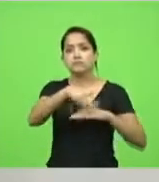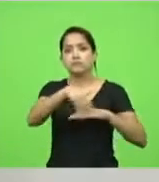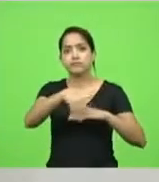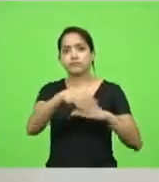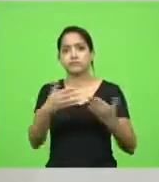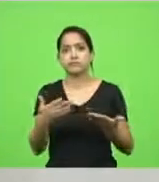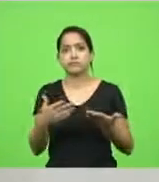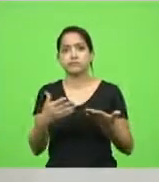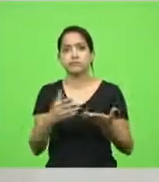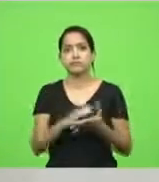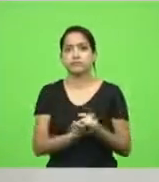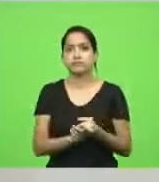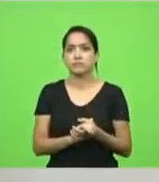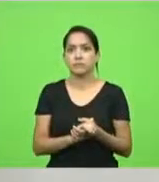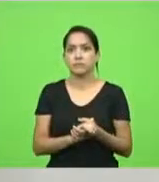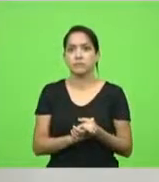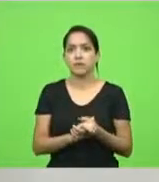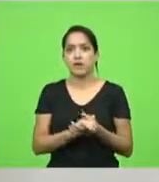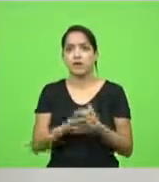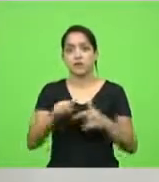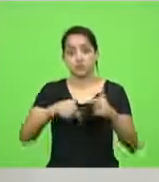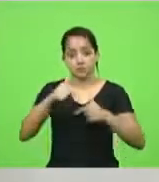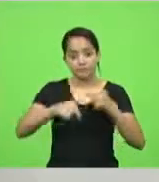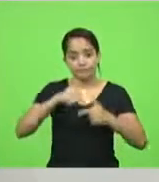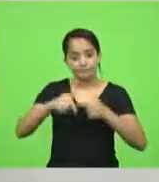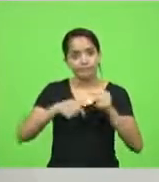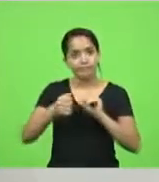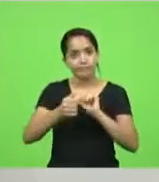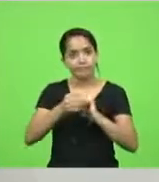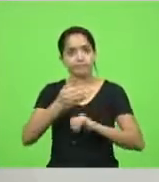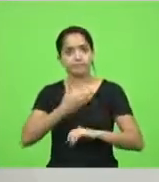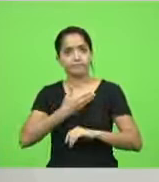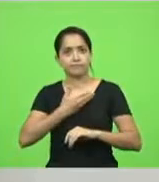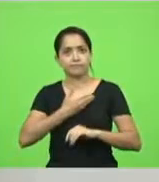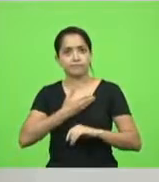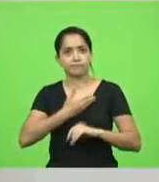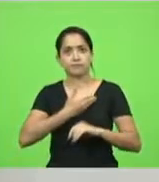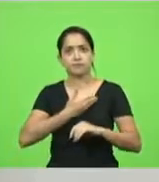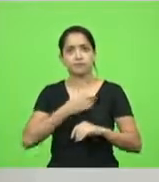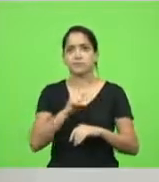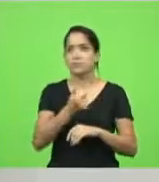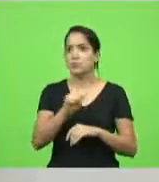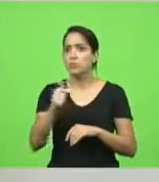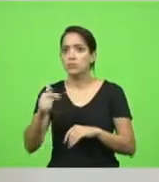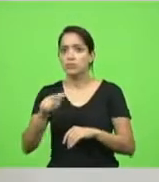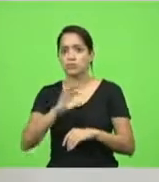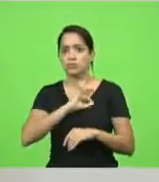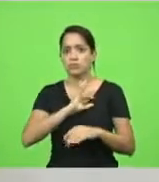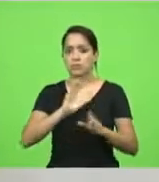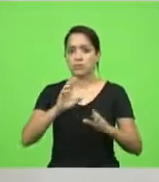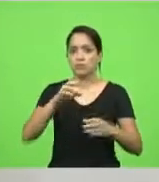Corto na minha carne, os meus colegas praças falam, Lima, você não tem policial dentro do seu gabinete, eu não coloco.